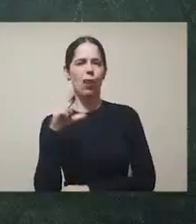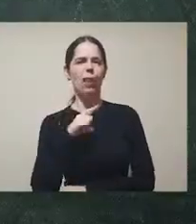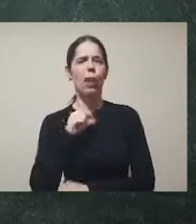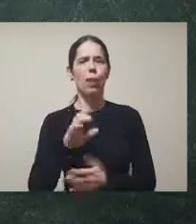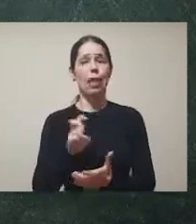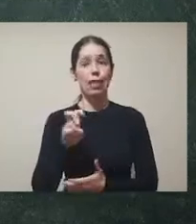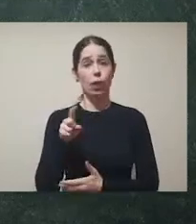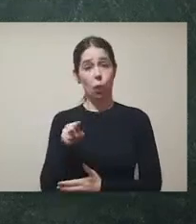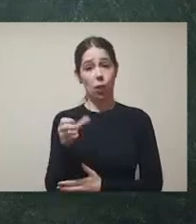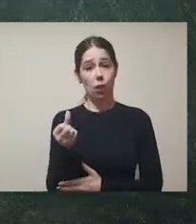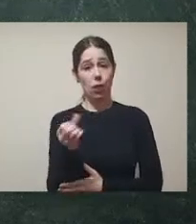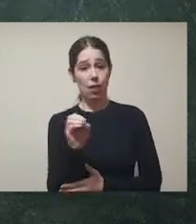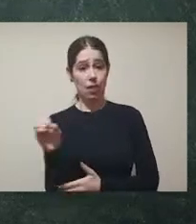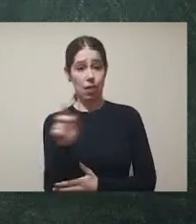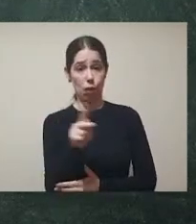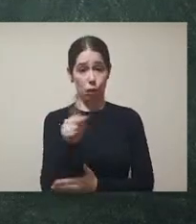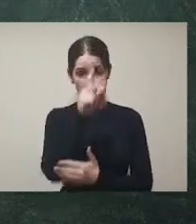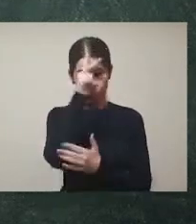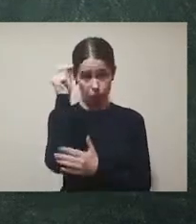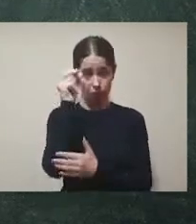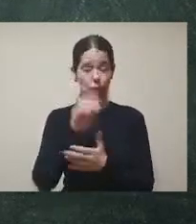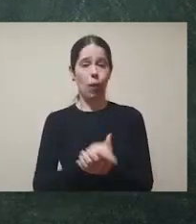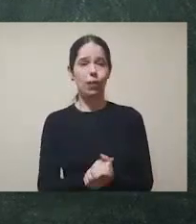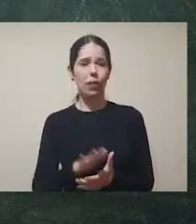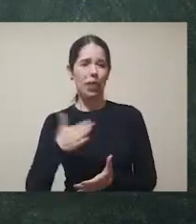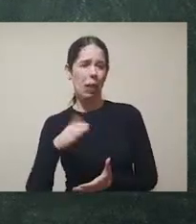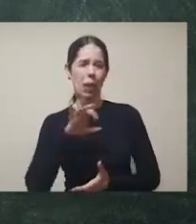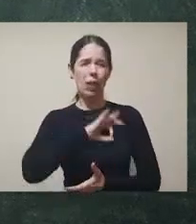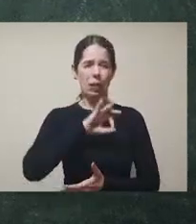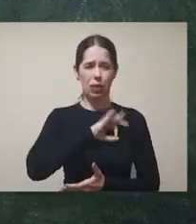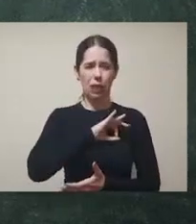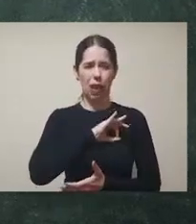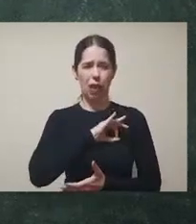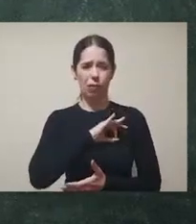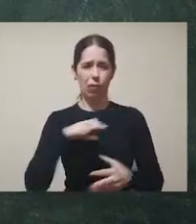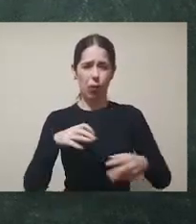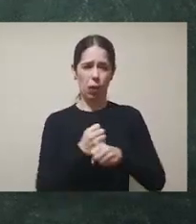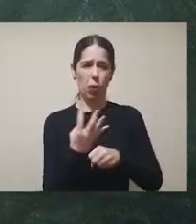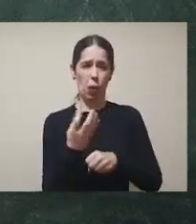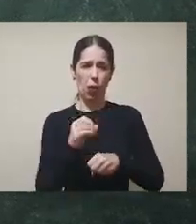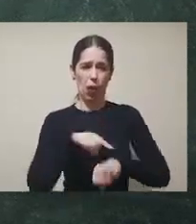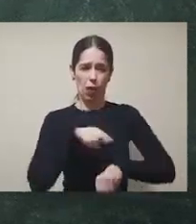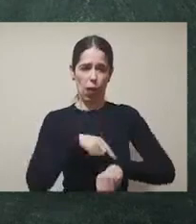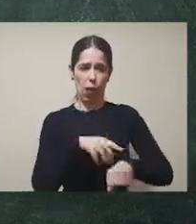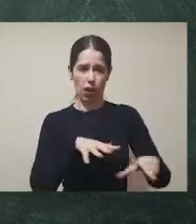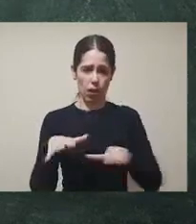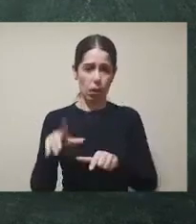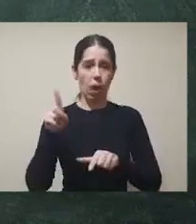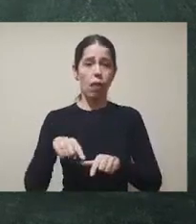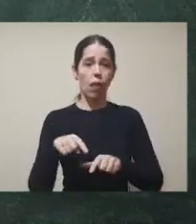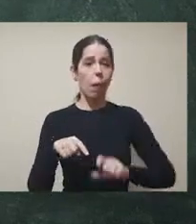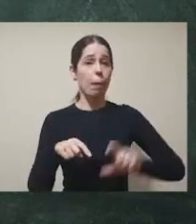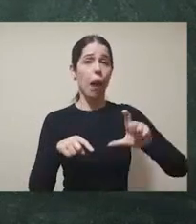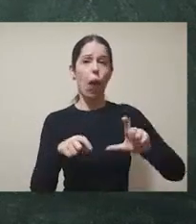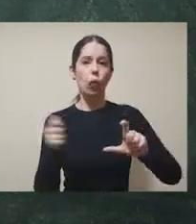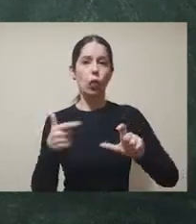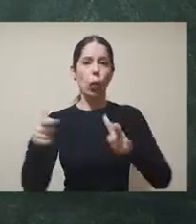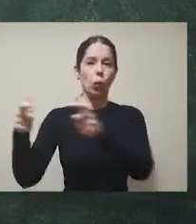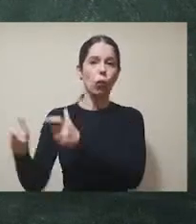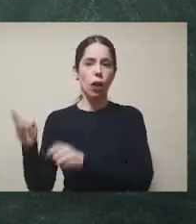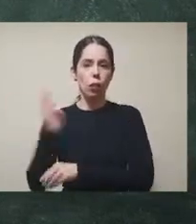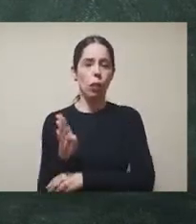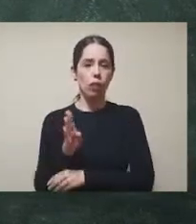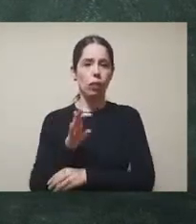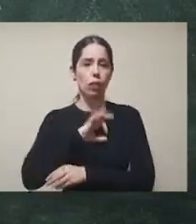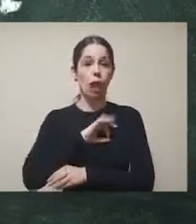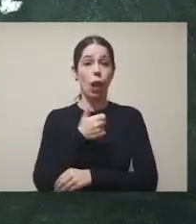Porto Alegre tem 5.600 professores municipais e a média salarial para 40 horas semanais é a maior do Brasil,